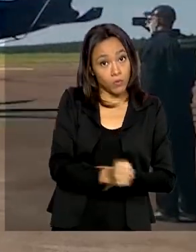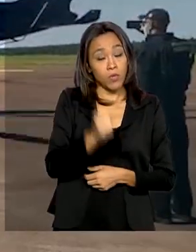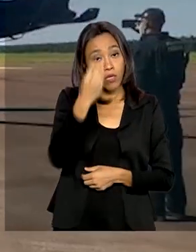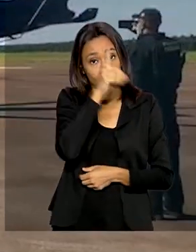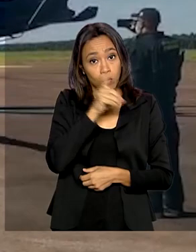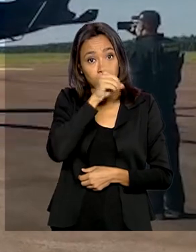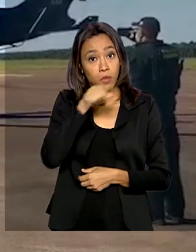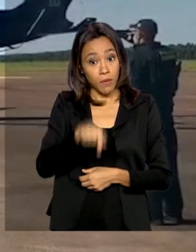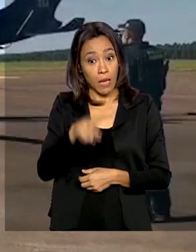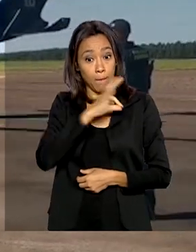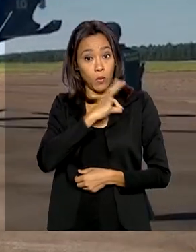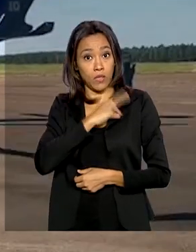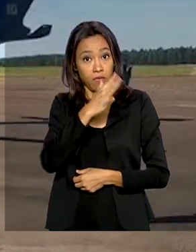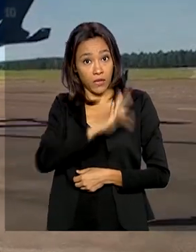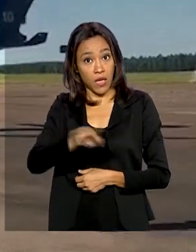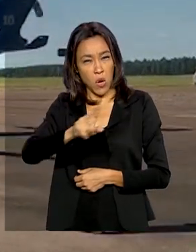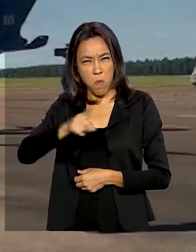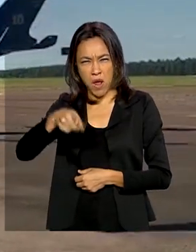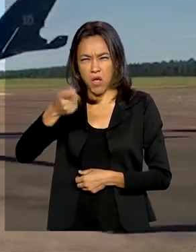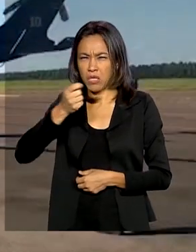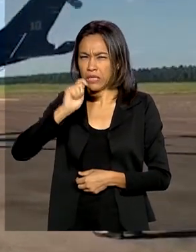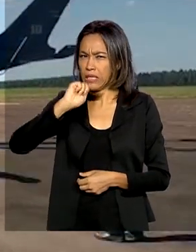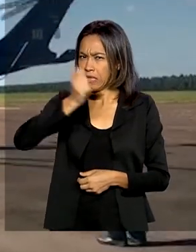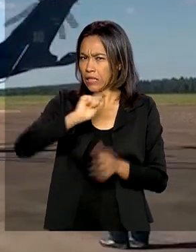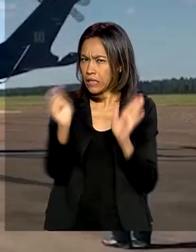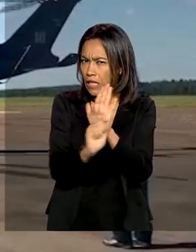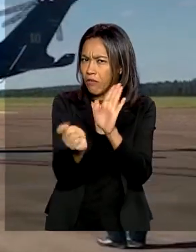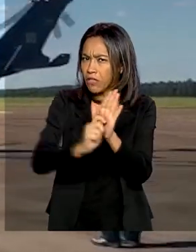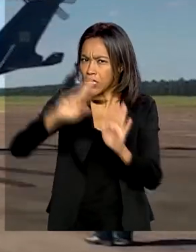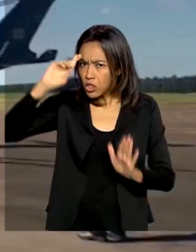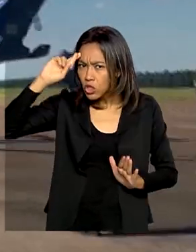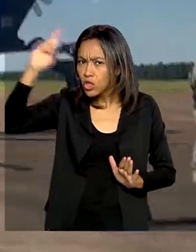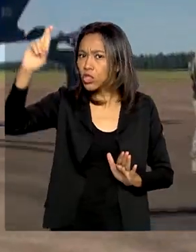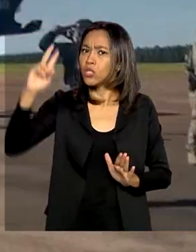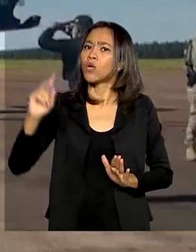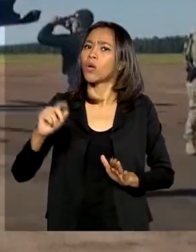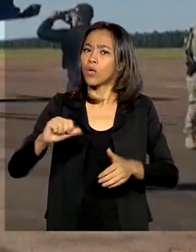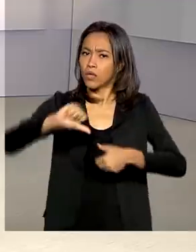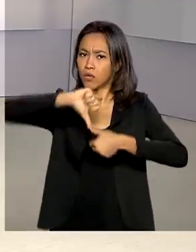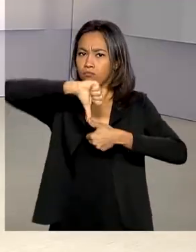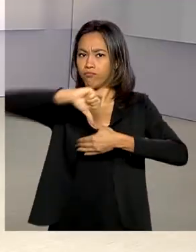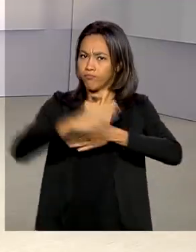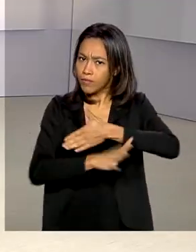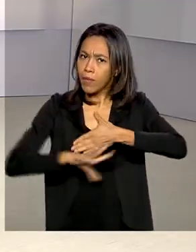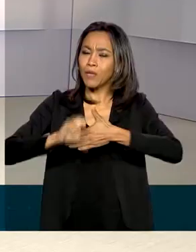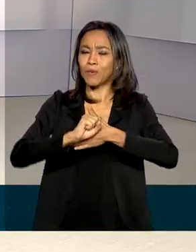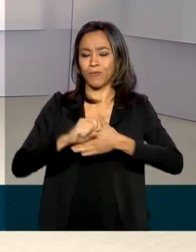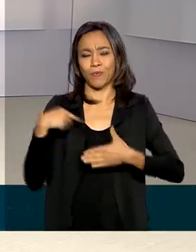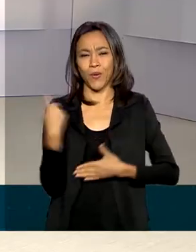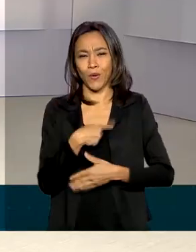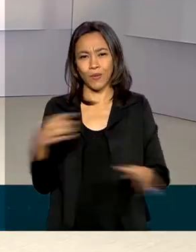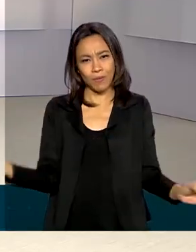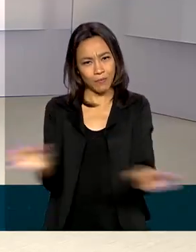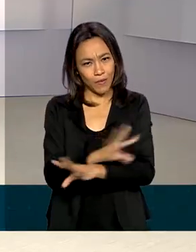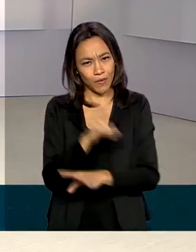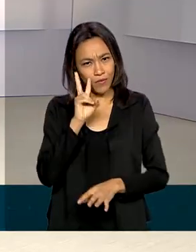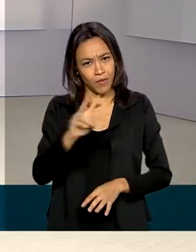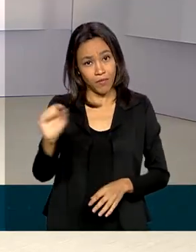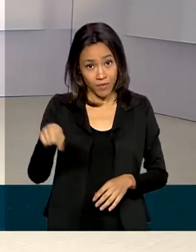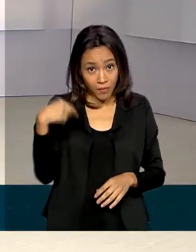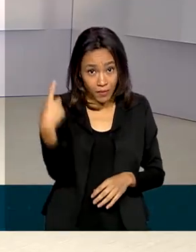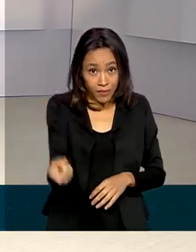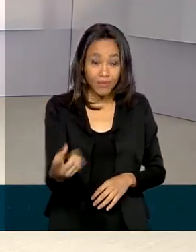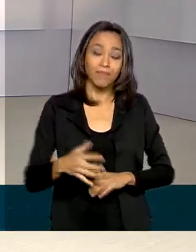pela Polícia Federal o maior traficante de drogas da América do Sul. A gente fica por aqui. Nos vemos então na